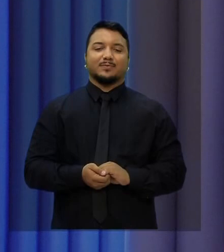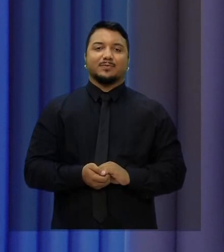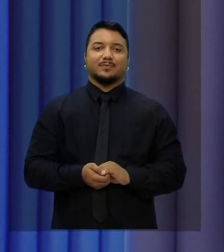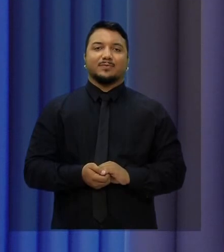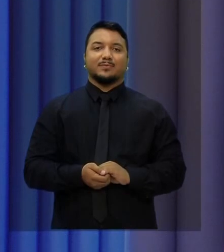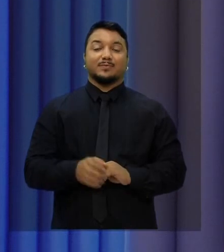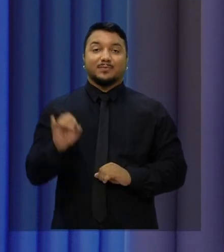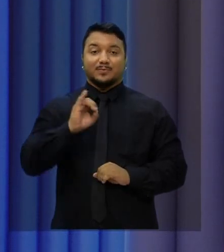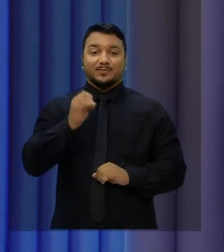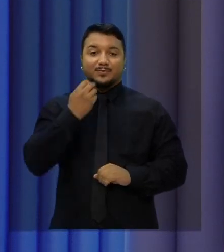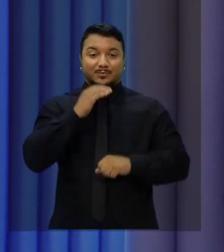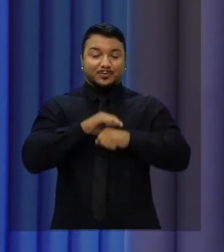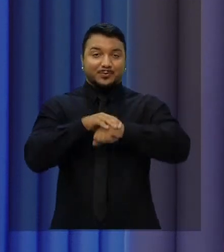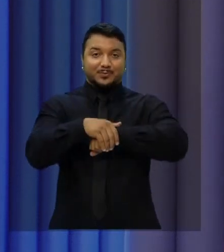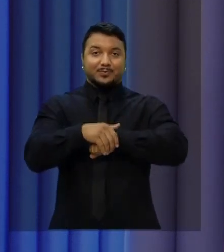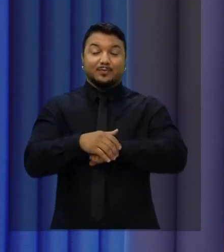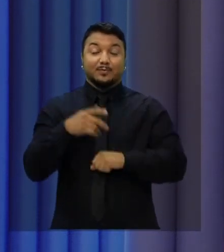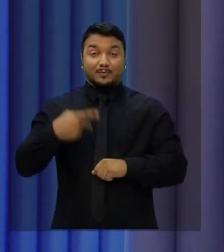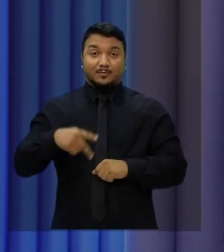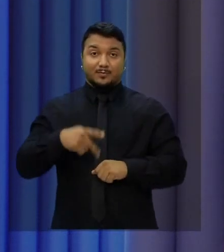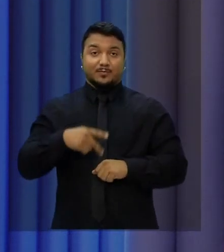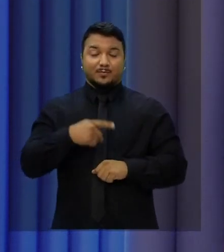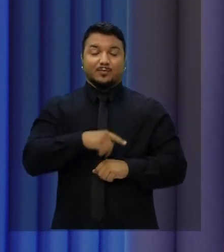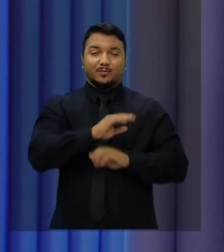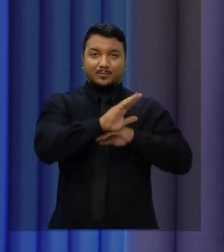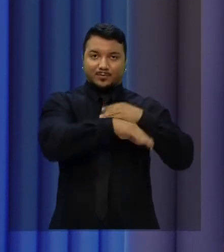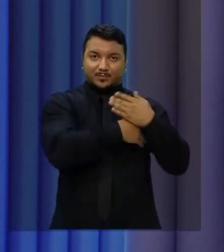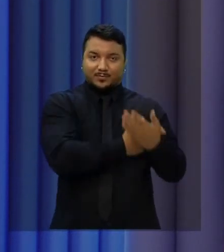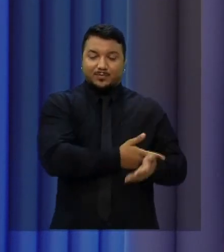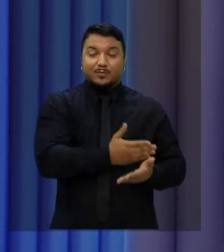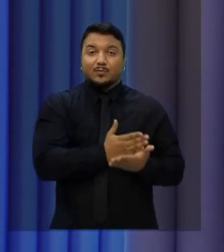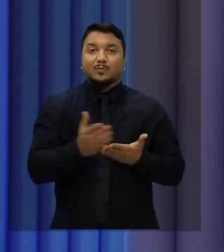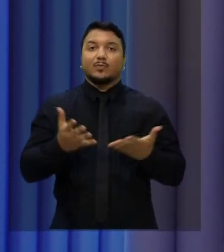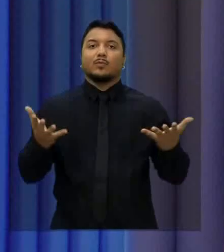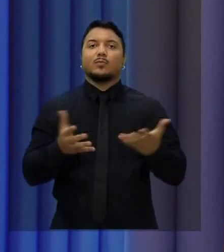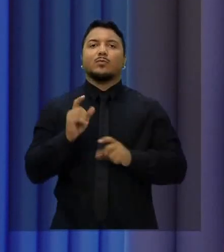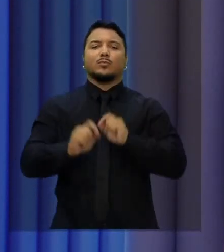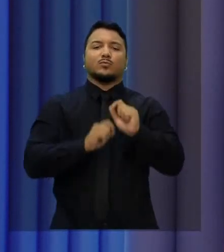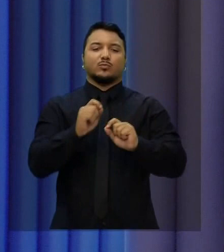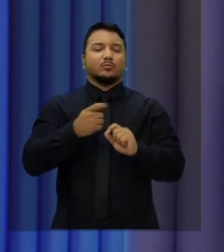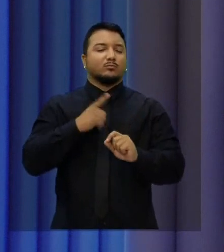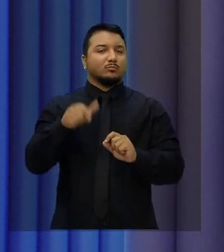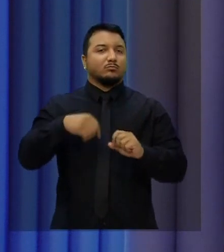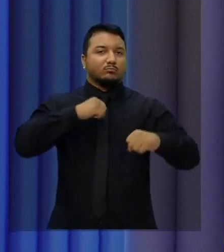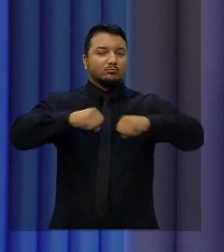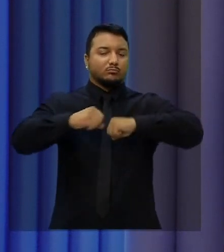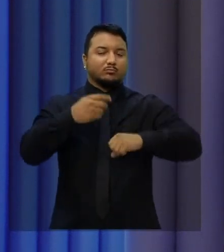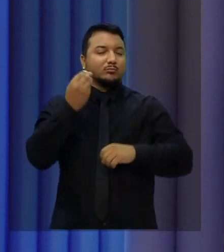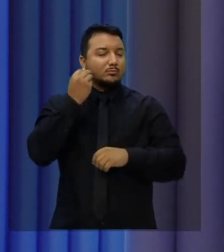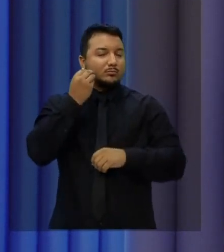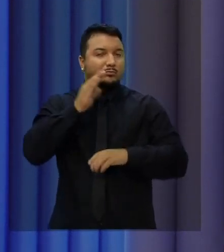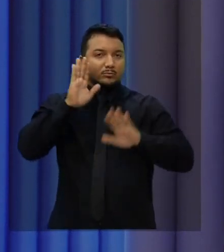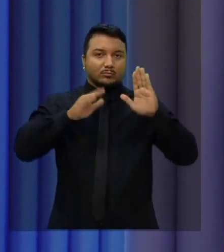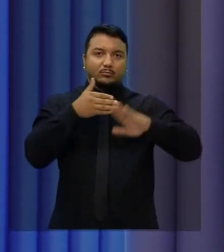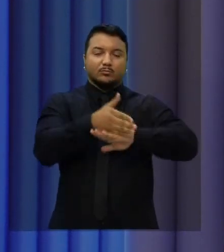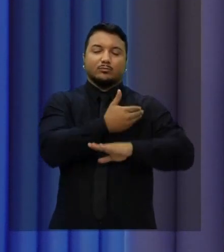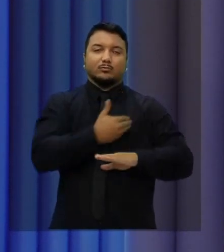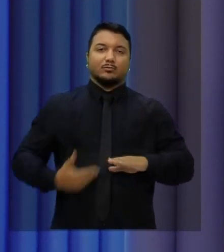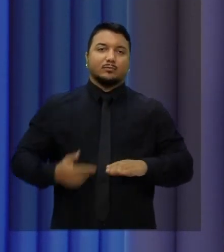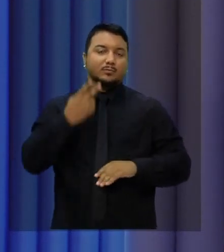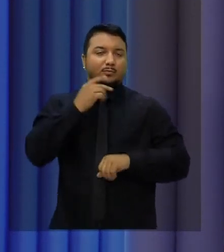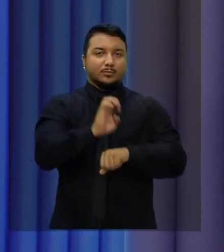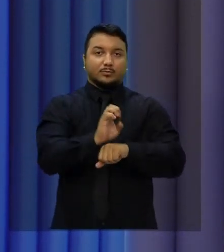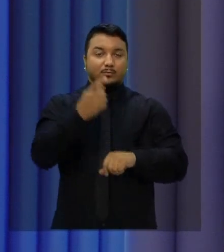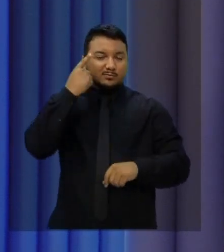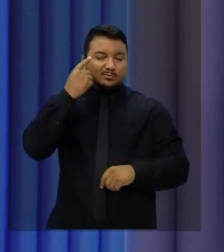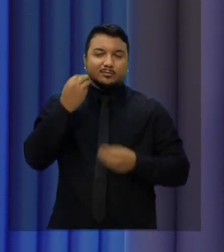Olá, boa noite. A TV Verdes Mares realiza a partir de agora o debate entre os candidatos ao governo do Estado do Ceará. Vamos ouvir os